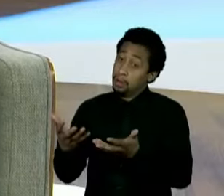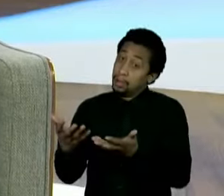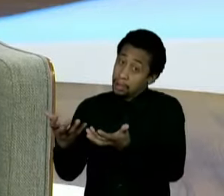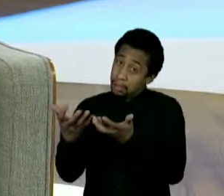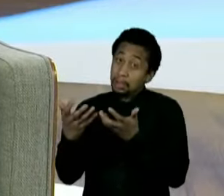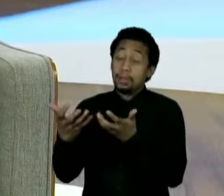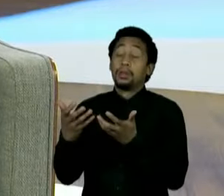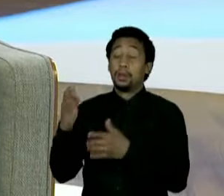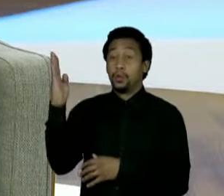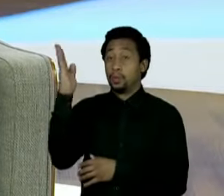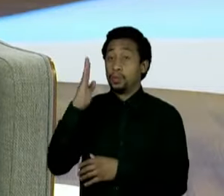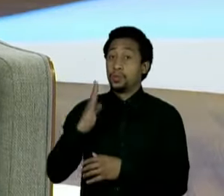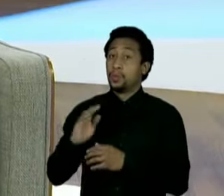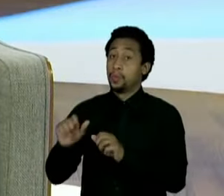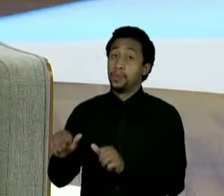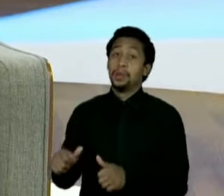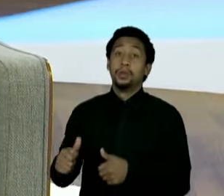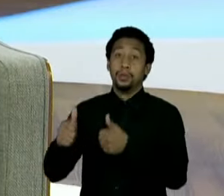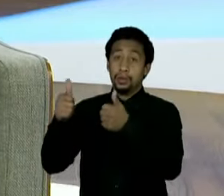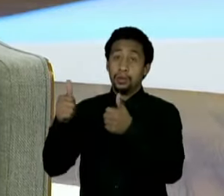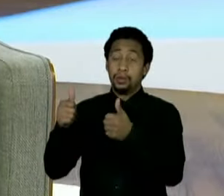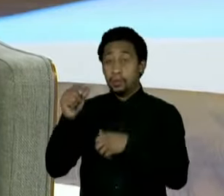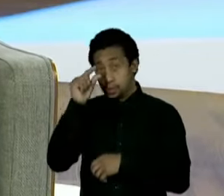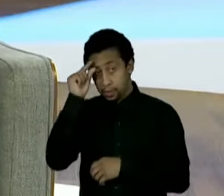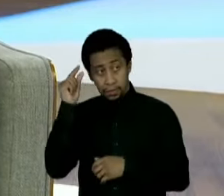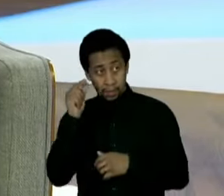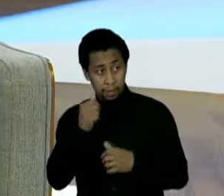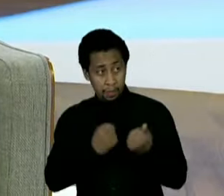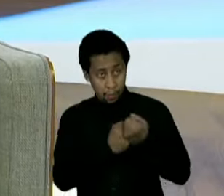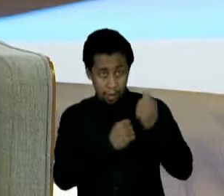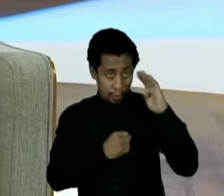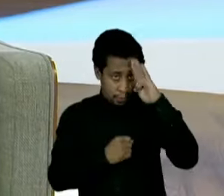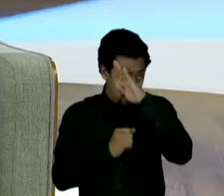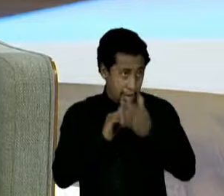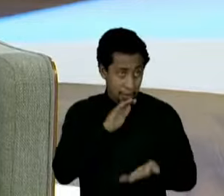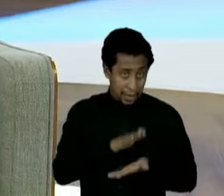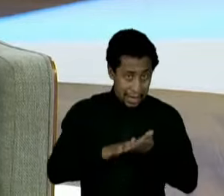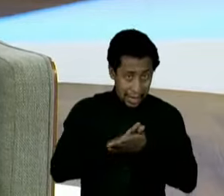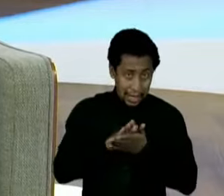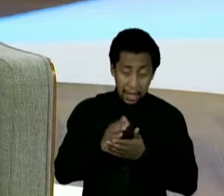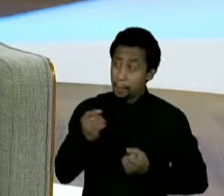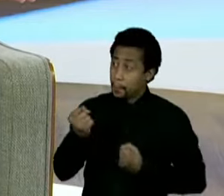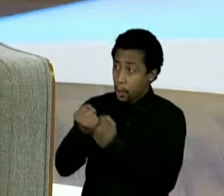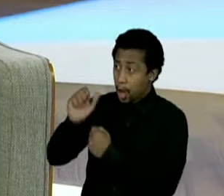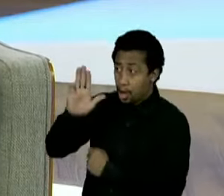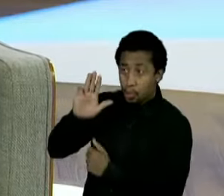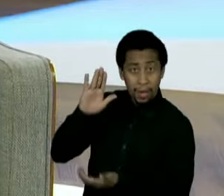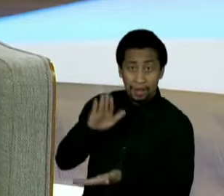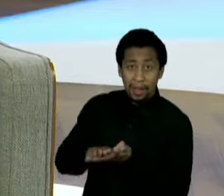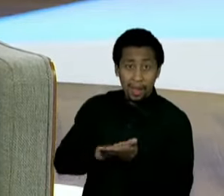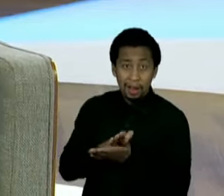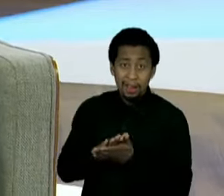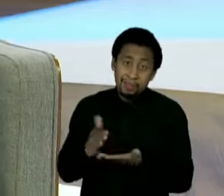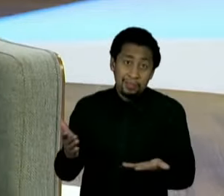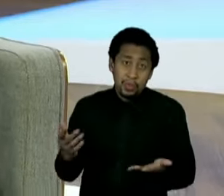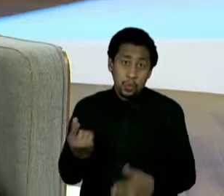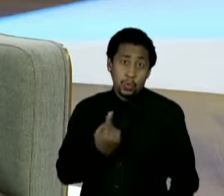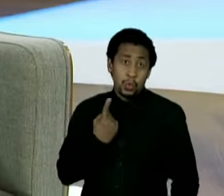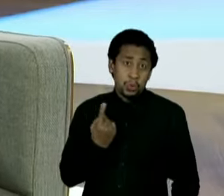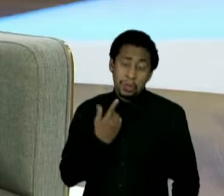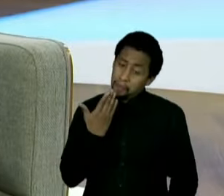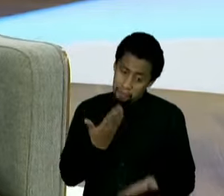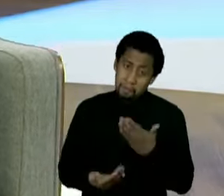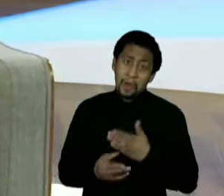Se não, daqui a pouco ele não vai ser Bolsonaro, também não vai ser Lula, ele não vai ficar indo em lugar nenhum e, na minha visão, ele vai ficar fora do segundo turno.